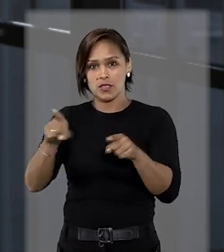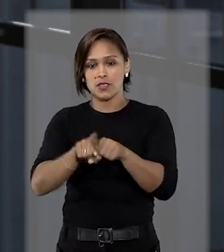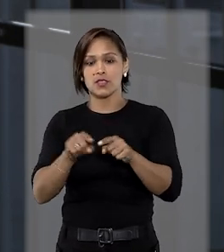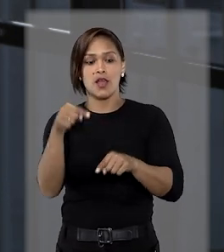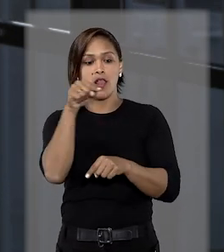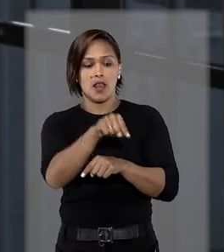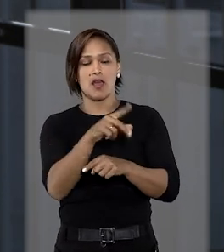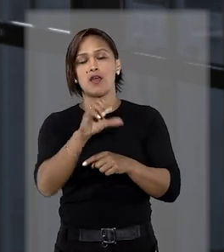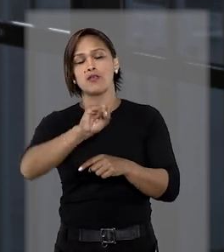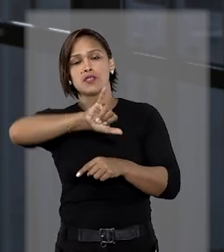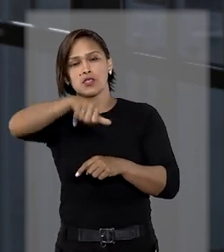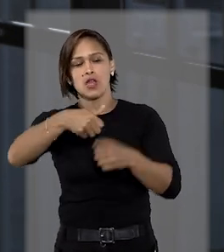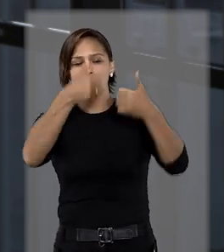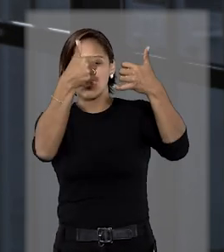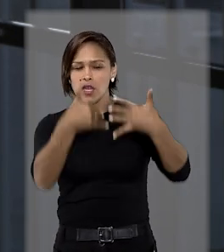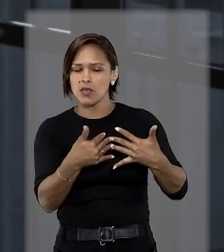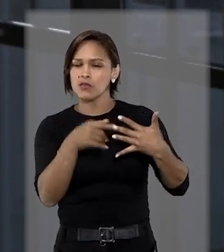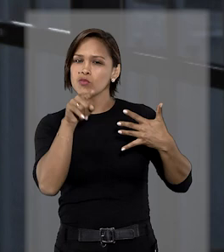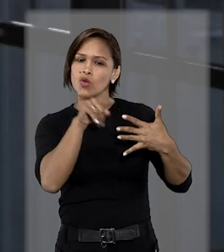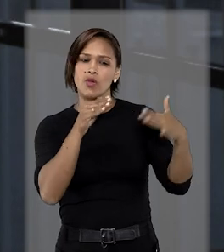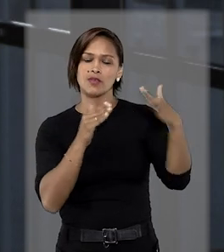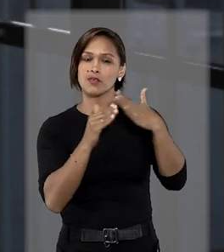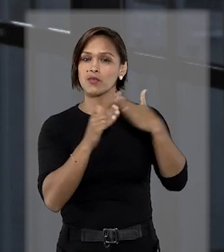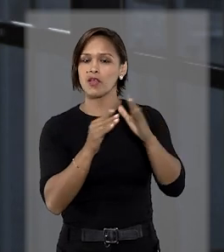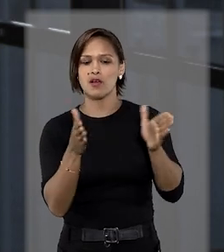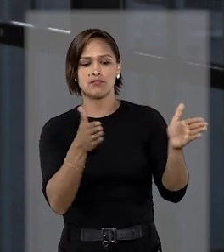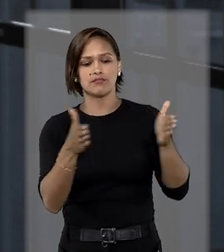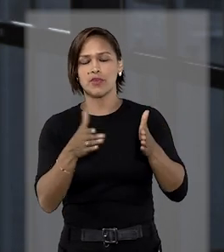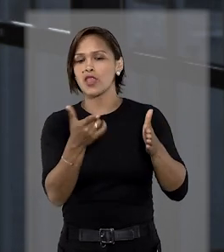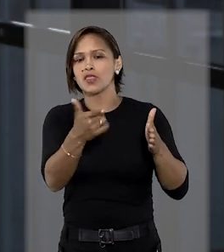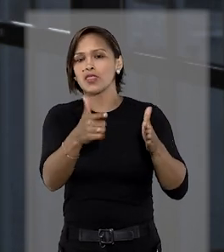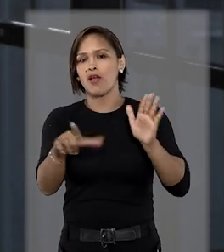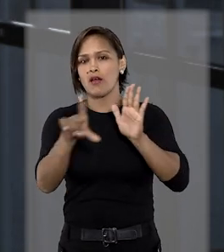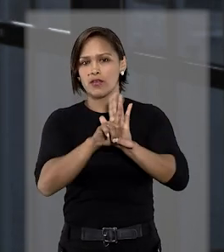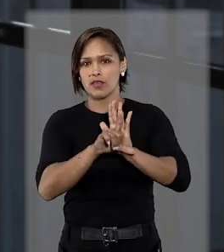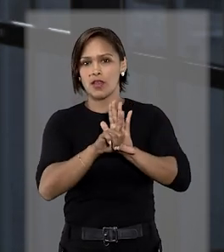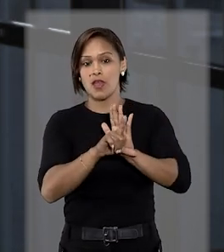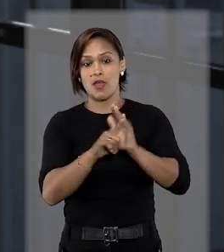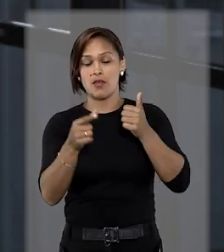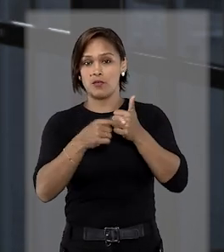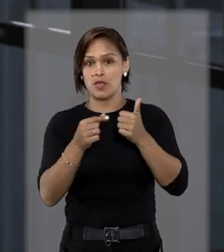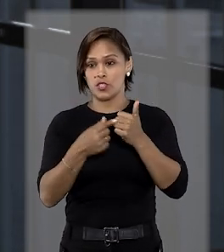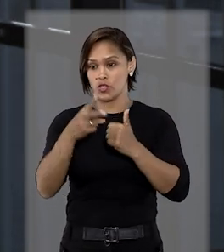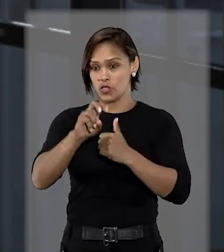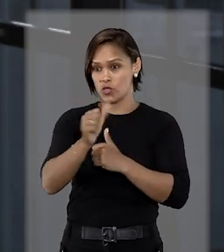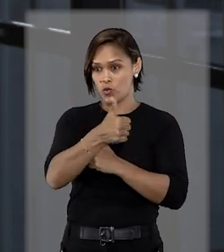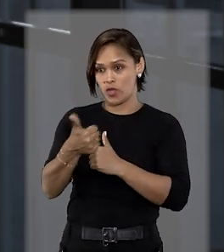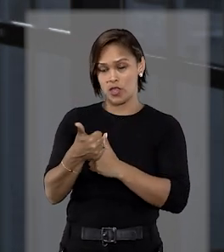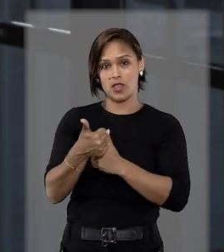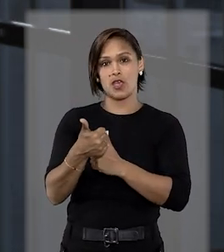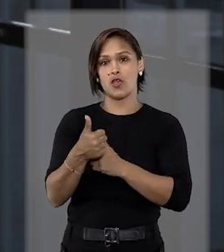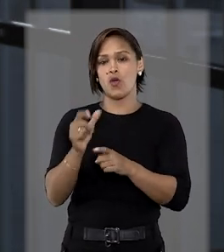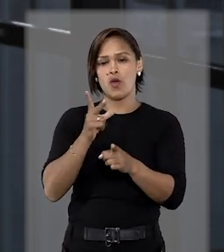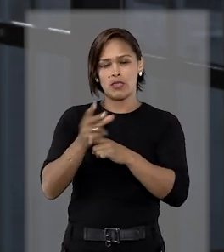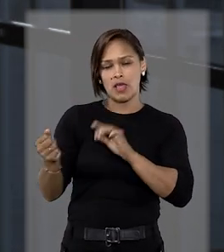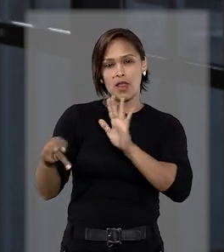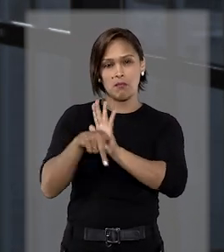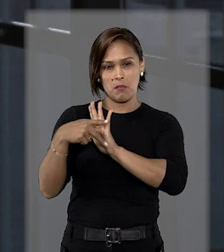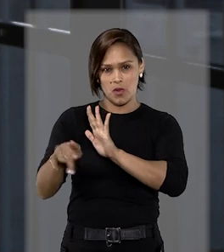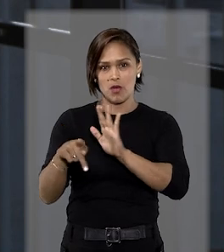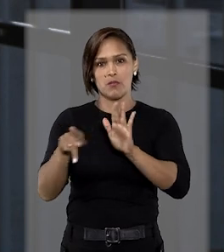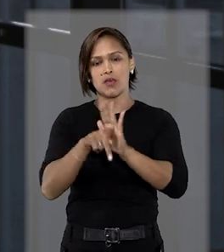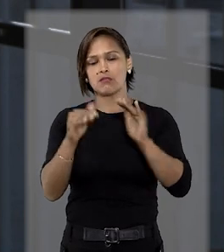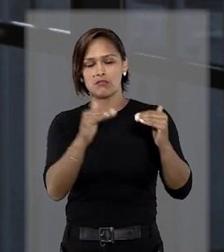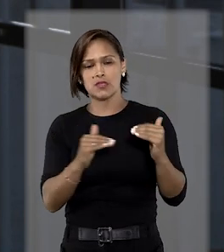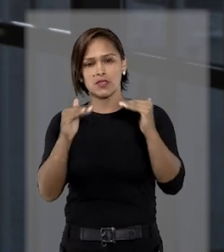locatária, alegou que essa limitação de tempo não está prevista na lei, pois o artigo 51 da Lei do Inquilinato estabelece a